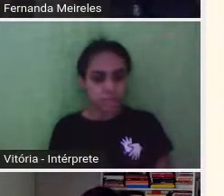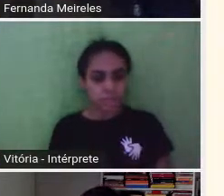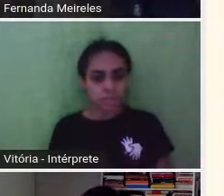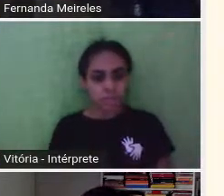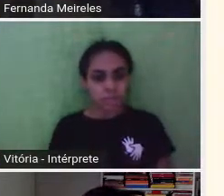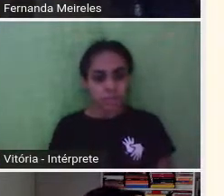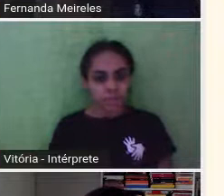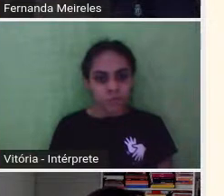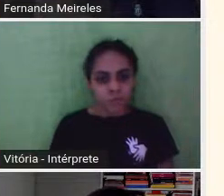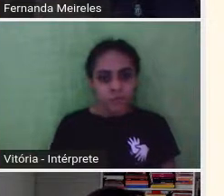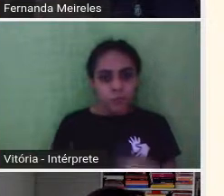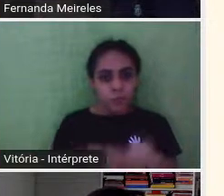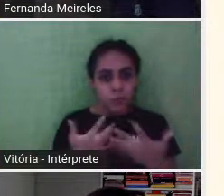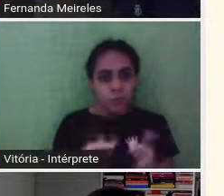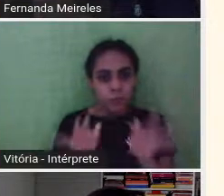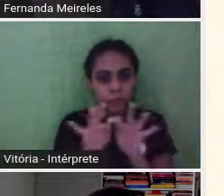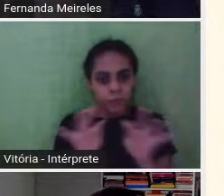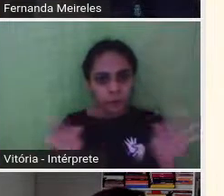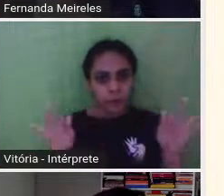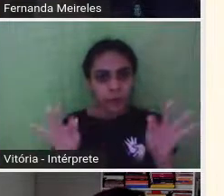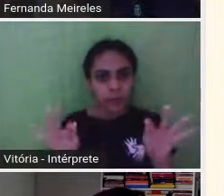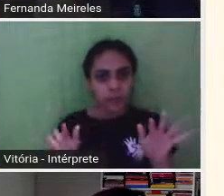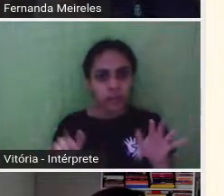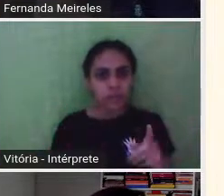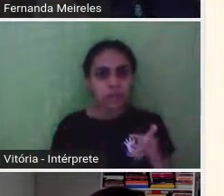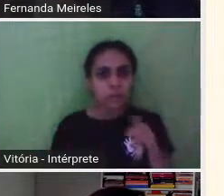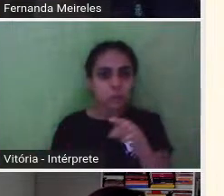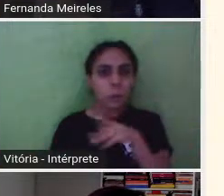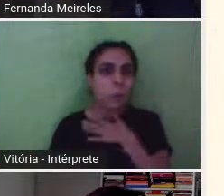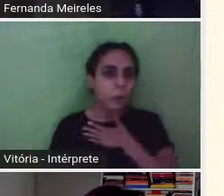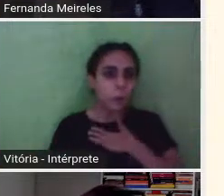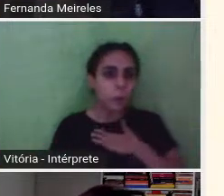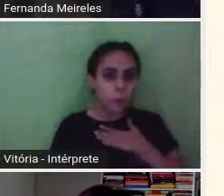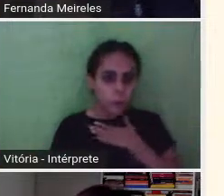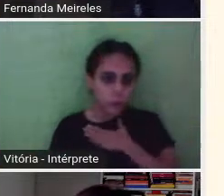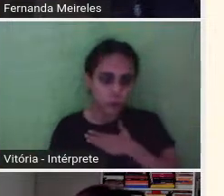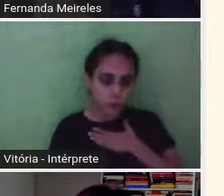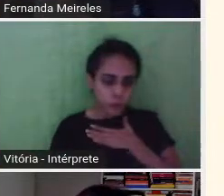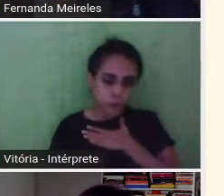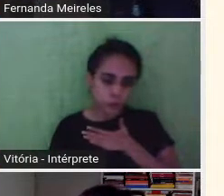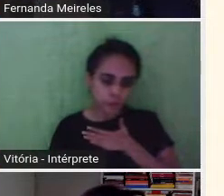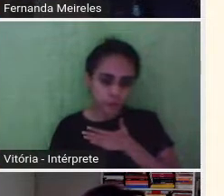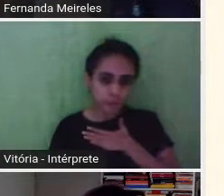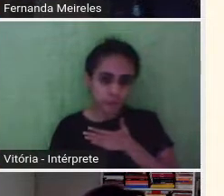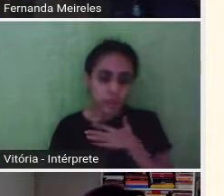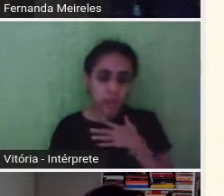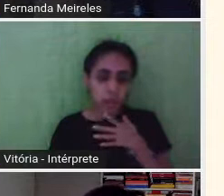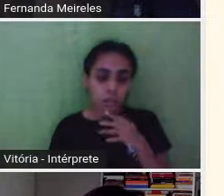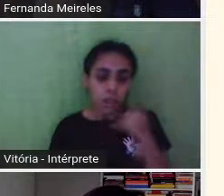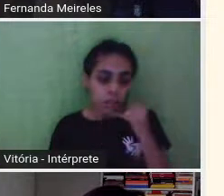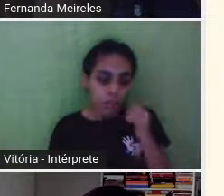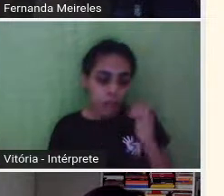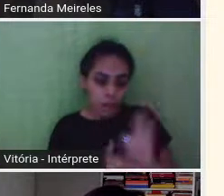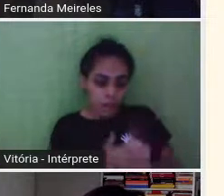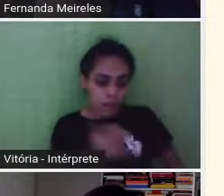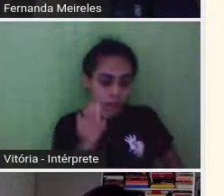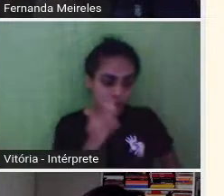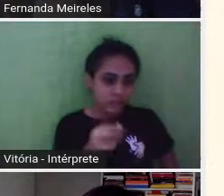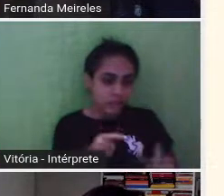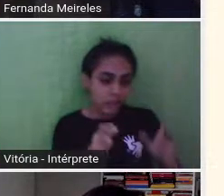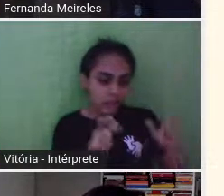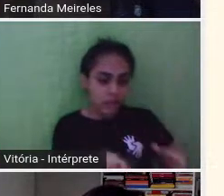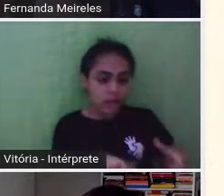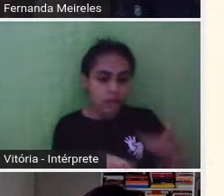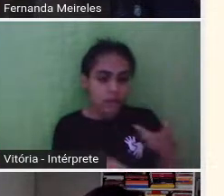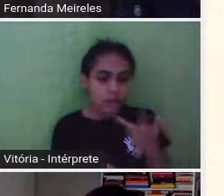aí, essa frase eu gostei muito porque a primeira vez que eu fui na Itália, eu tive essa sensação, né? Que nunca se